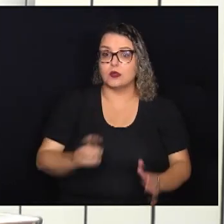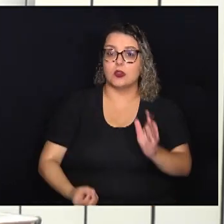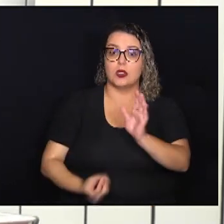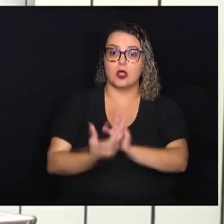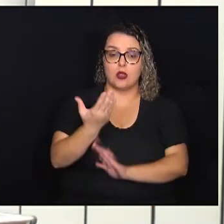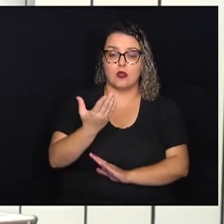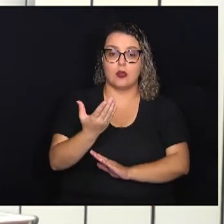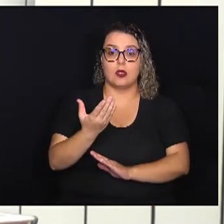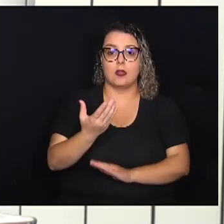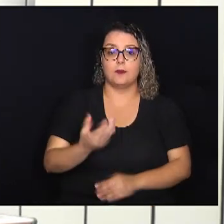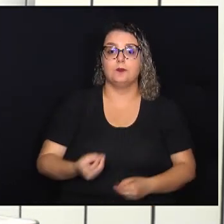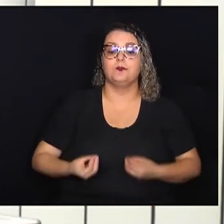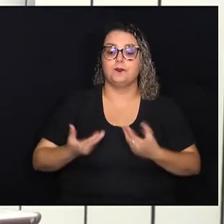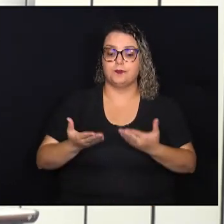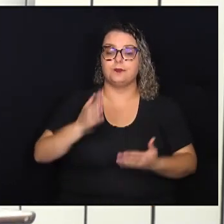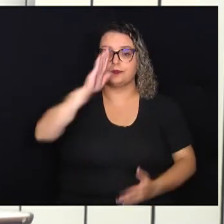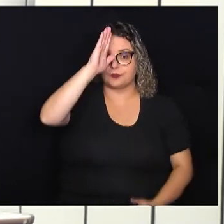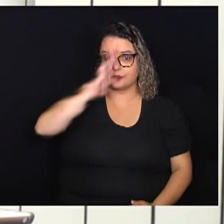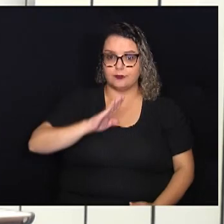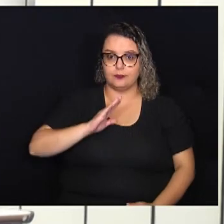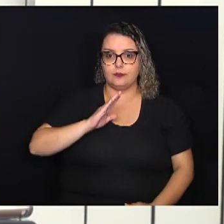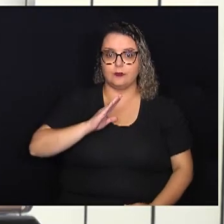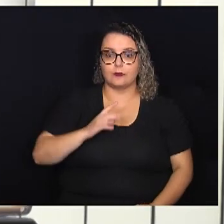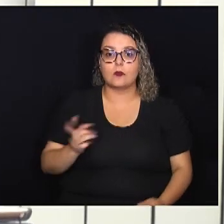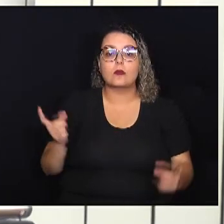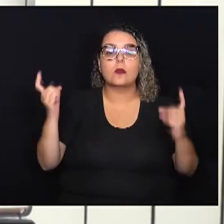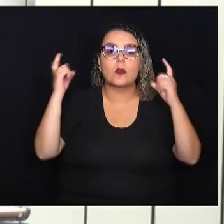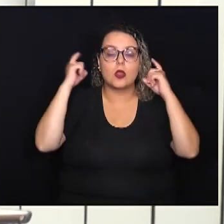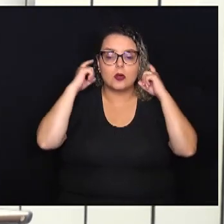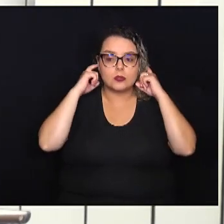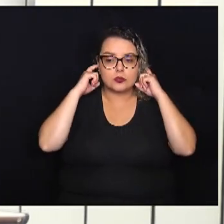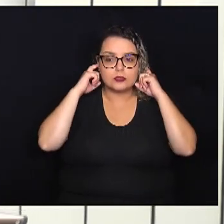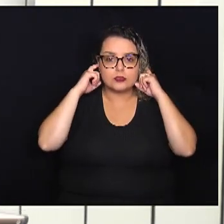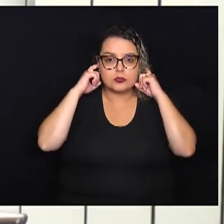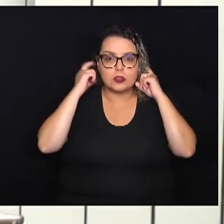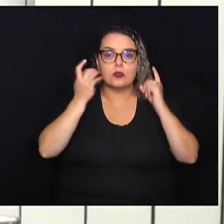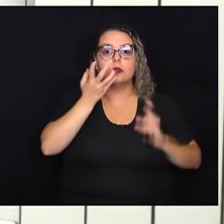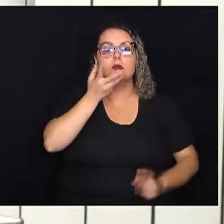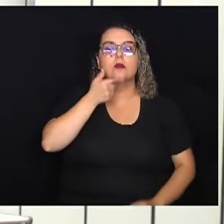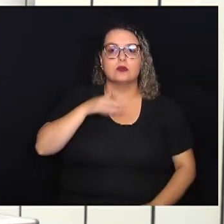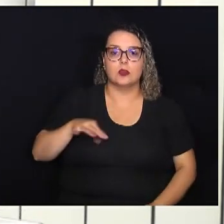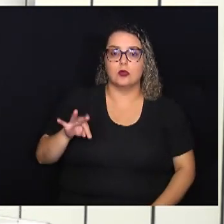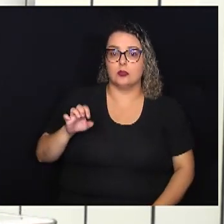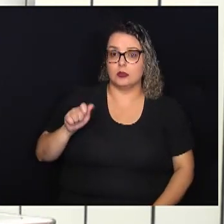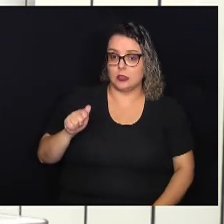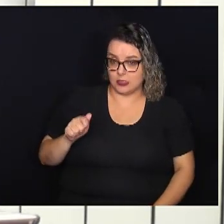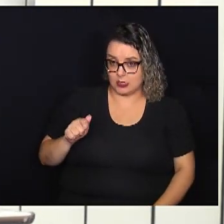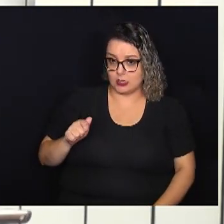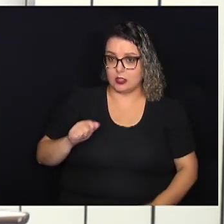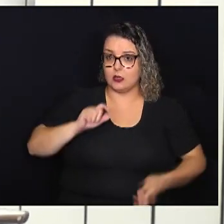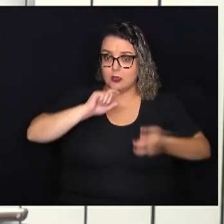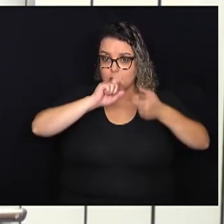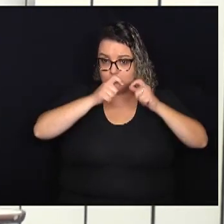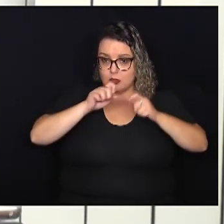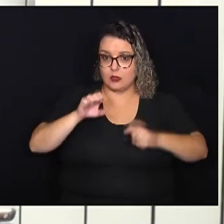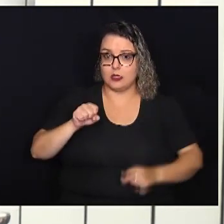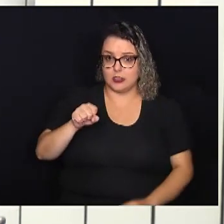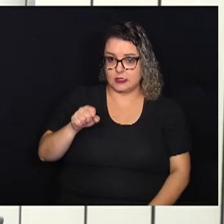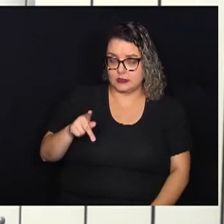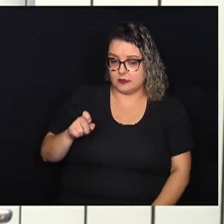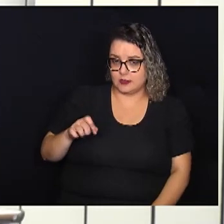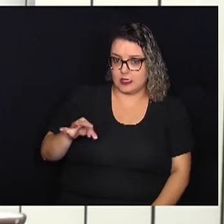fornecimento gratuito de protetor auricular para as crianças com TEA, o transtorno do espectro